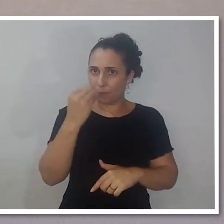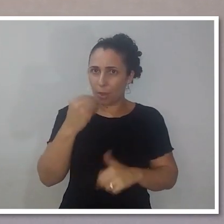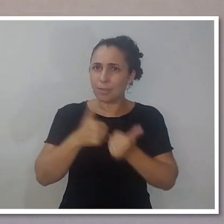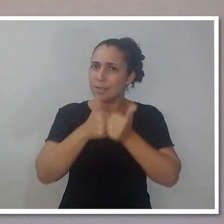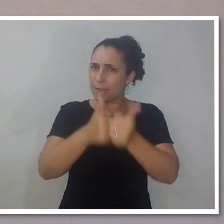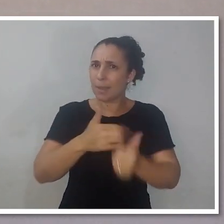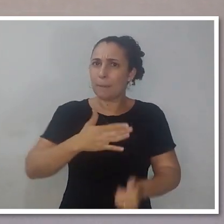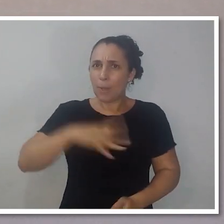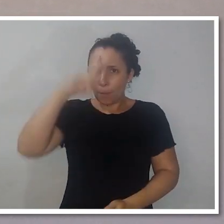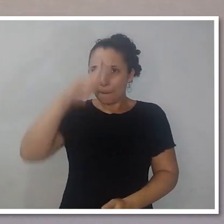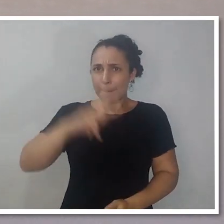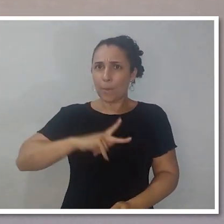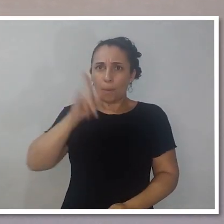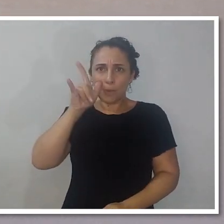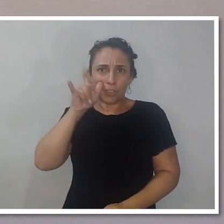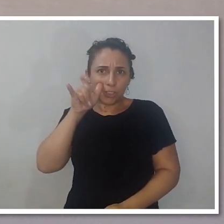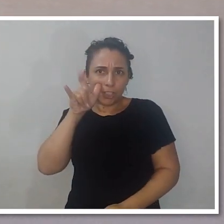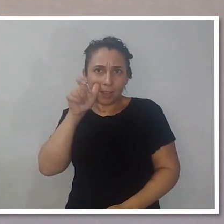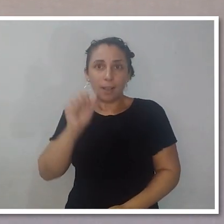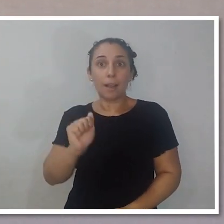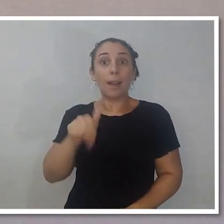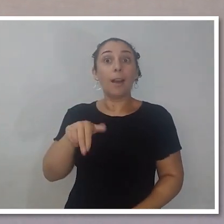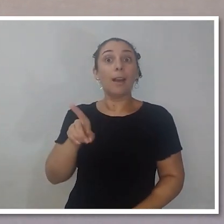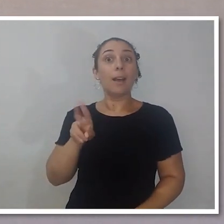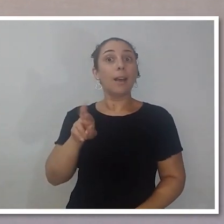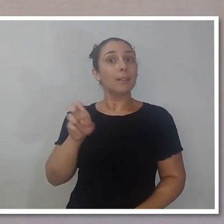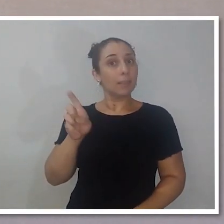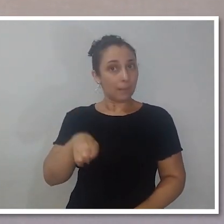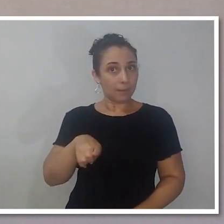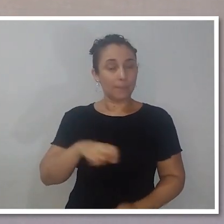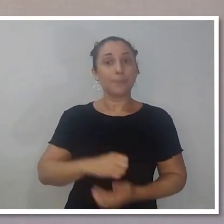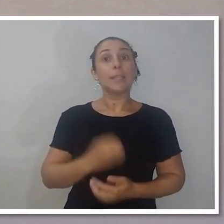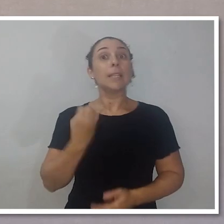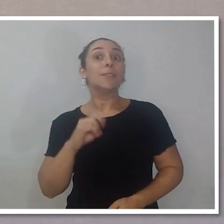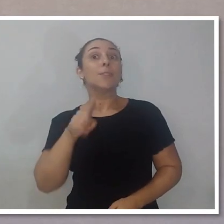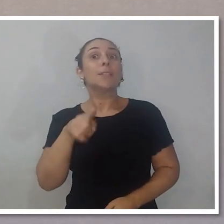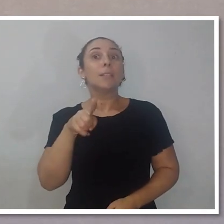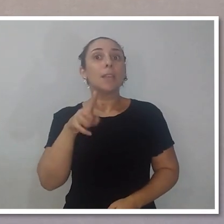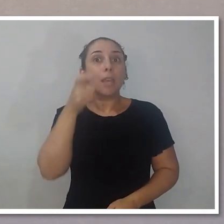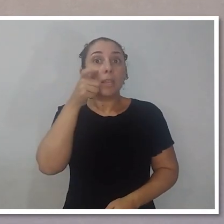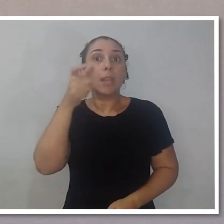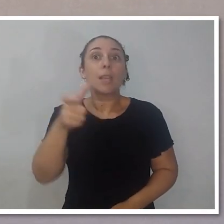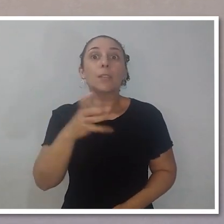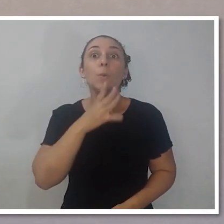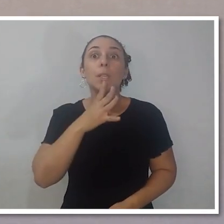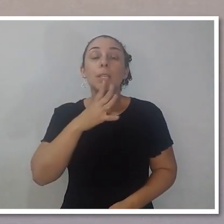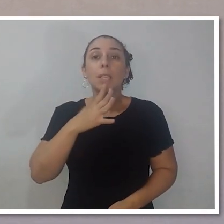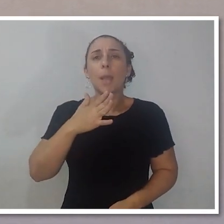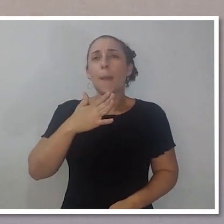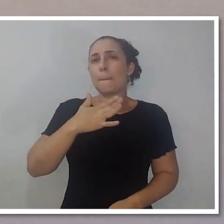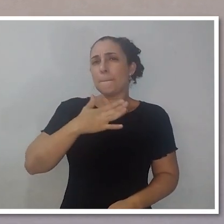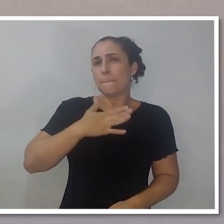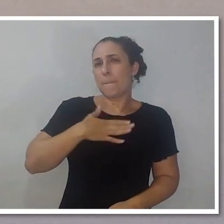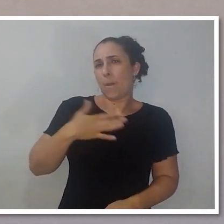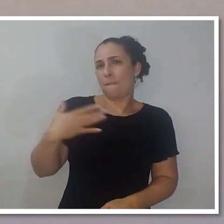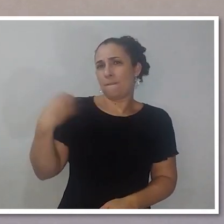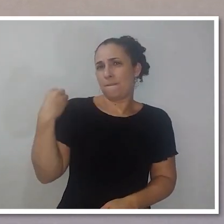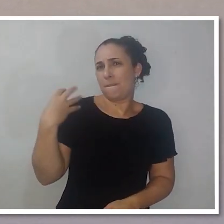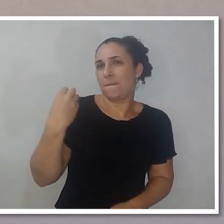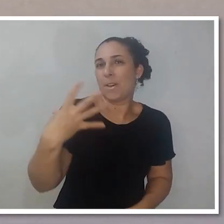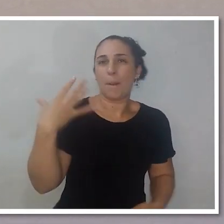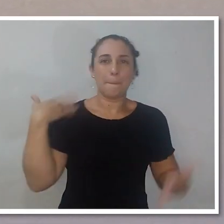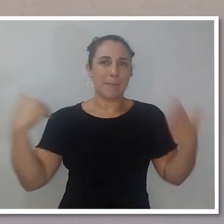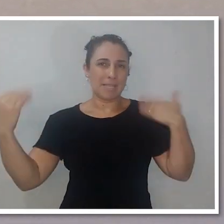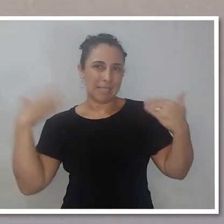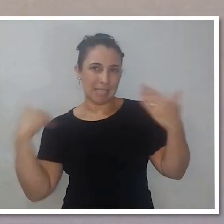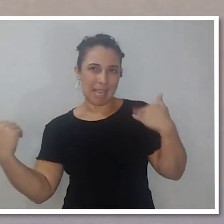fotografia, segue lá no meu Instagram, André, Underline Ferreira, Underline Fotografia. E se você quer saber um pouco mais sobre